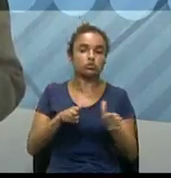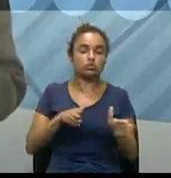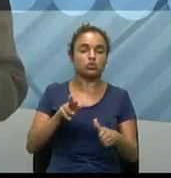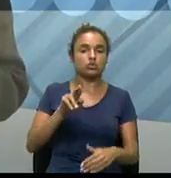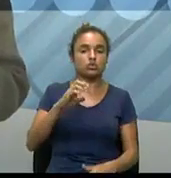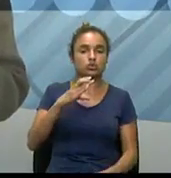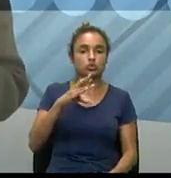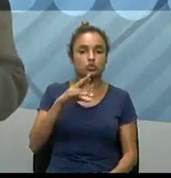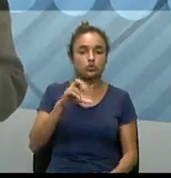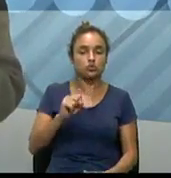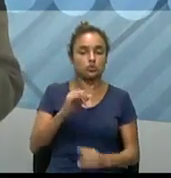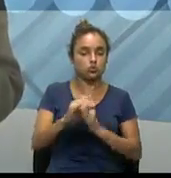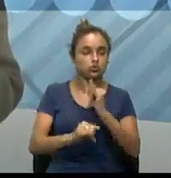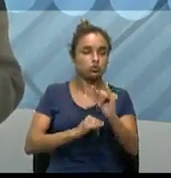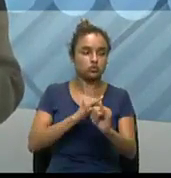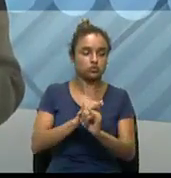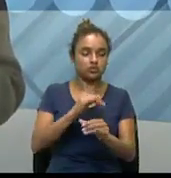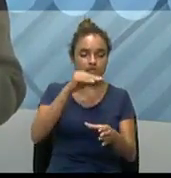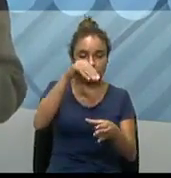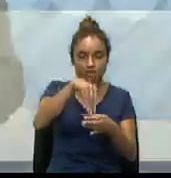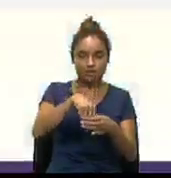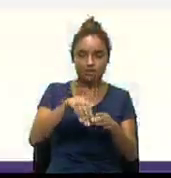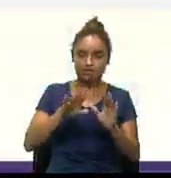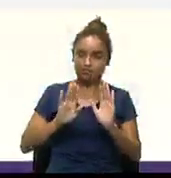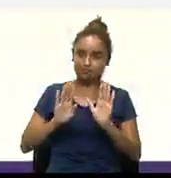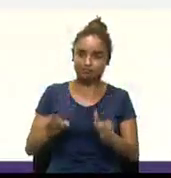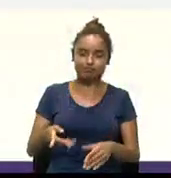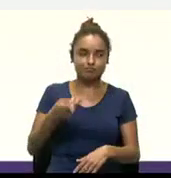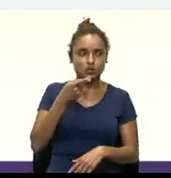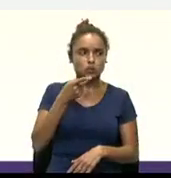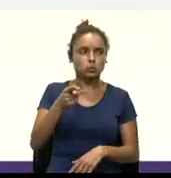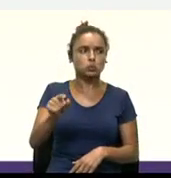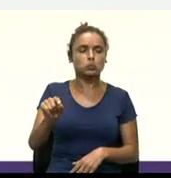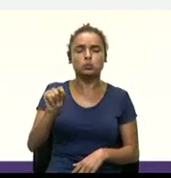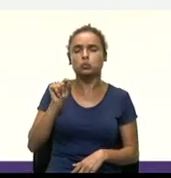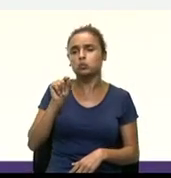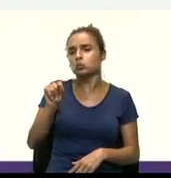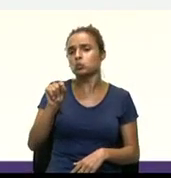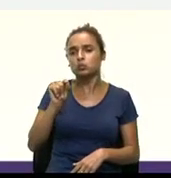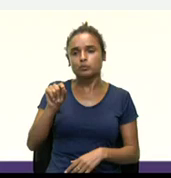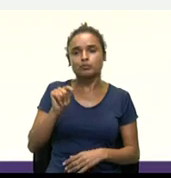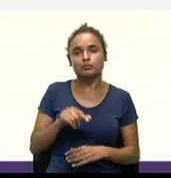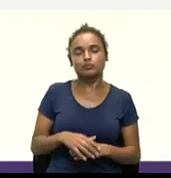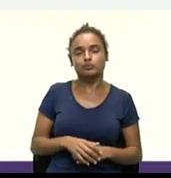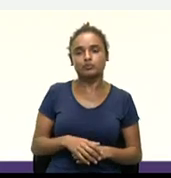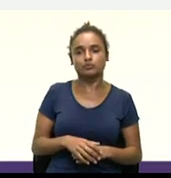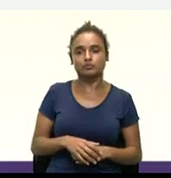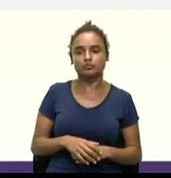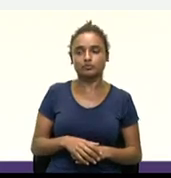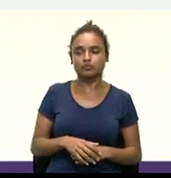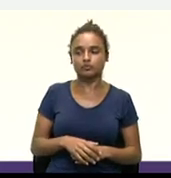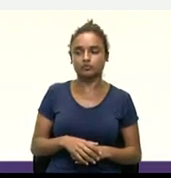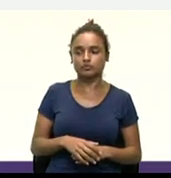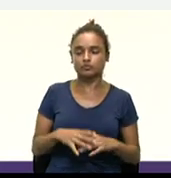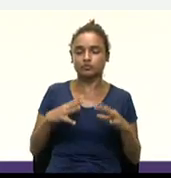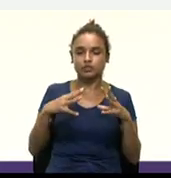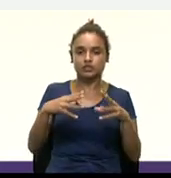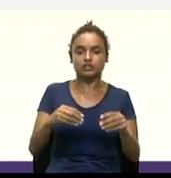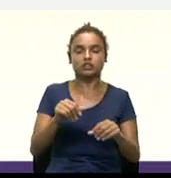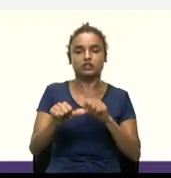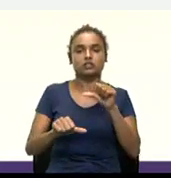Então, já, né? Então, falando o que é, então, diante a todas essas